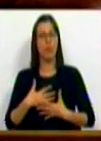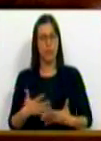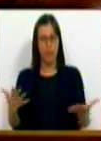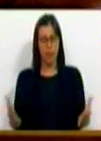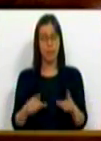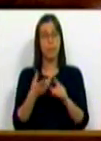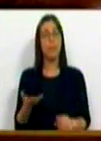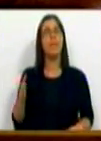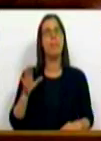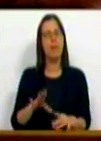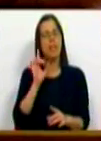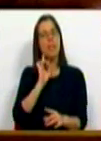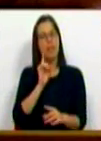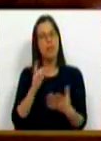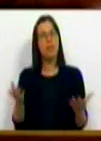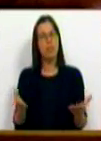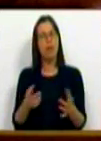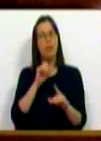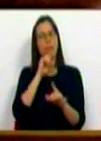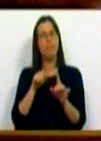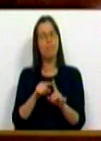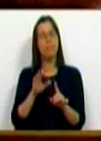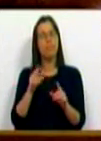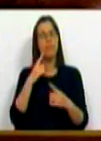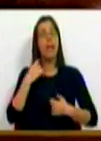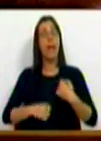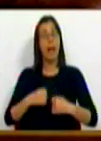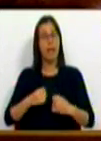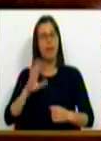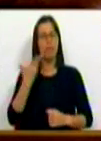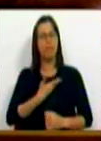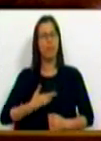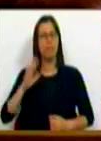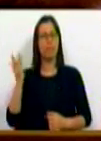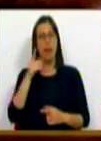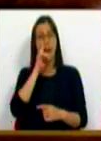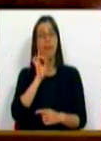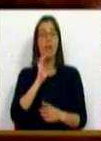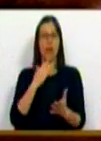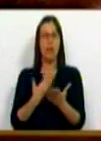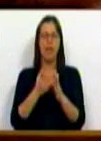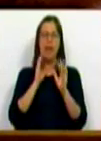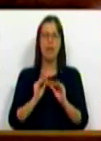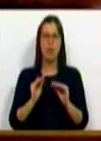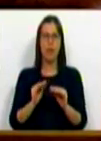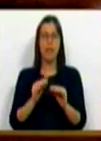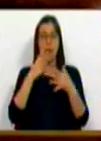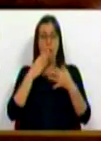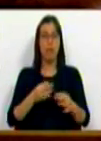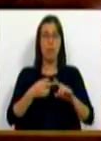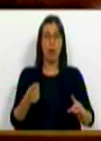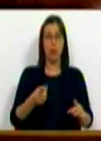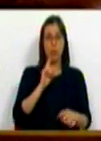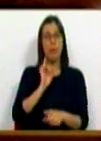Este passo, tão relevante, é provavelmente uma das reivindicações mais antigas de quem valoriza a educação não formal,